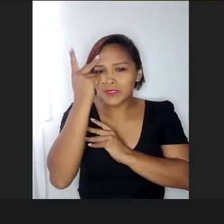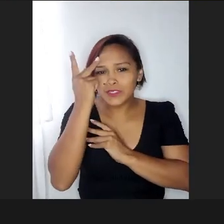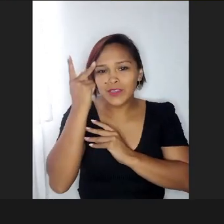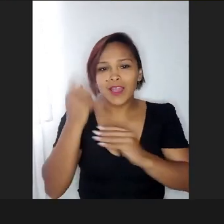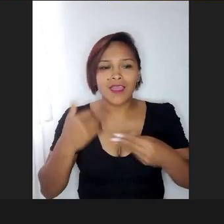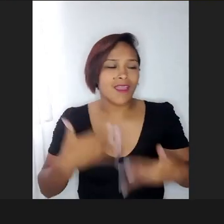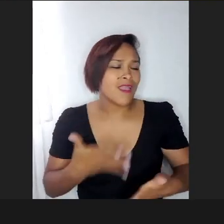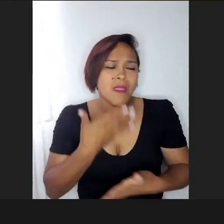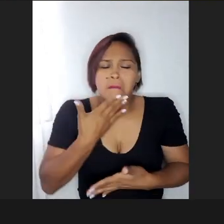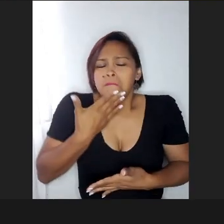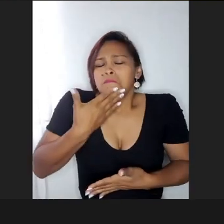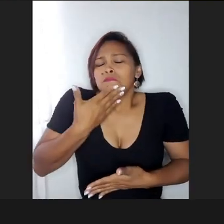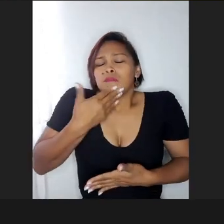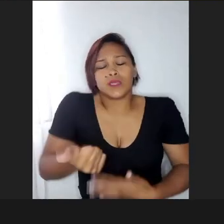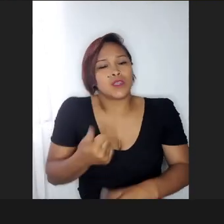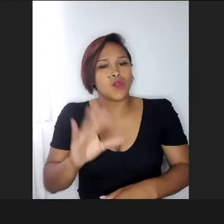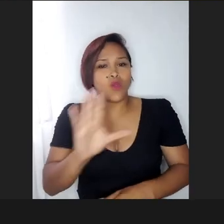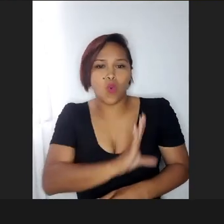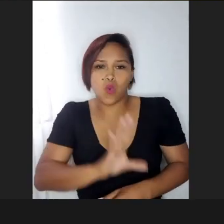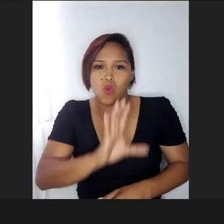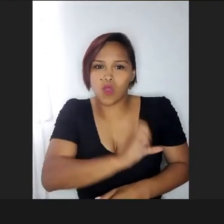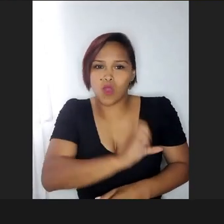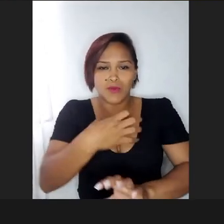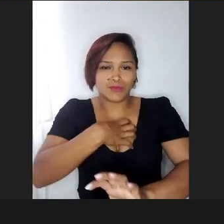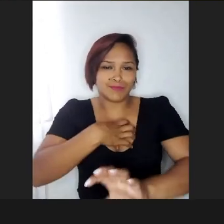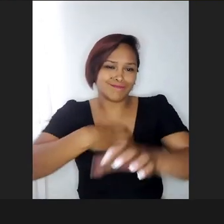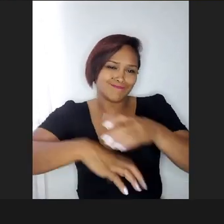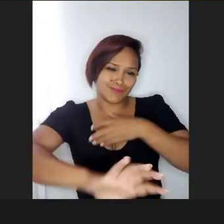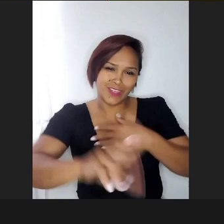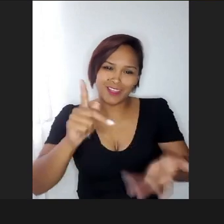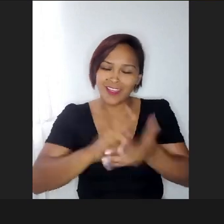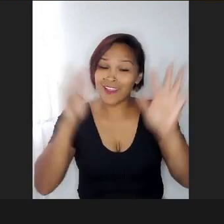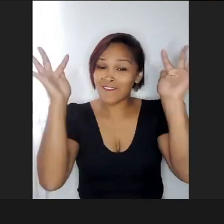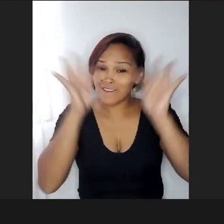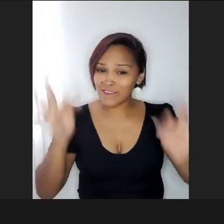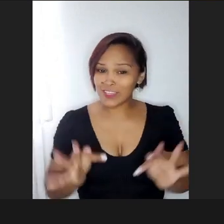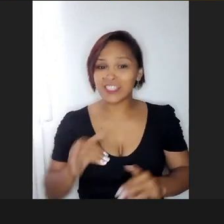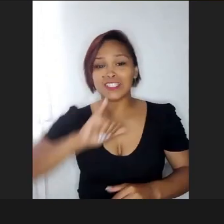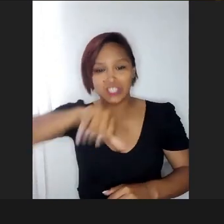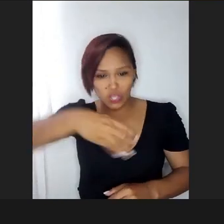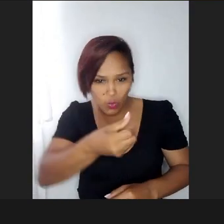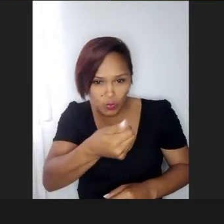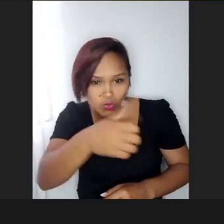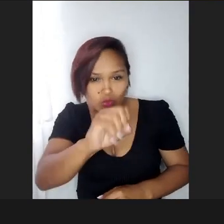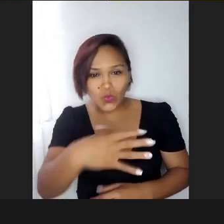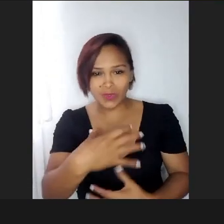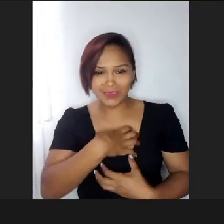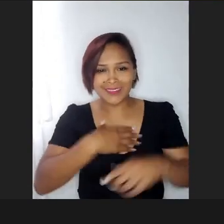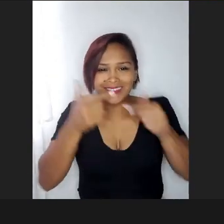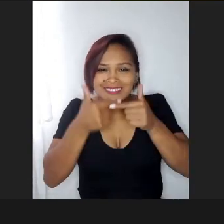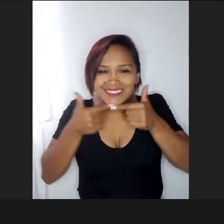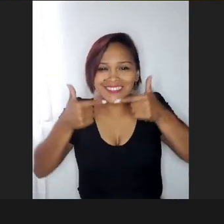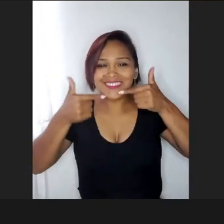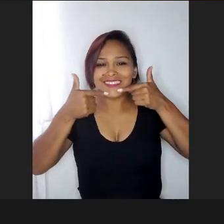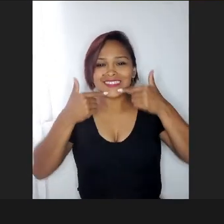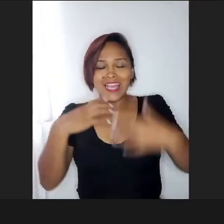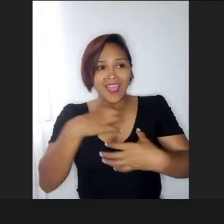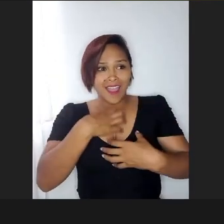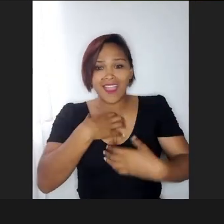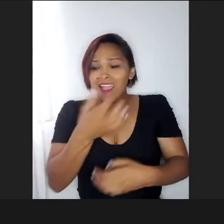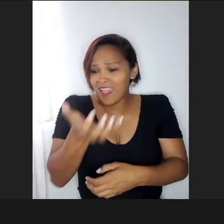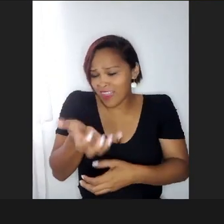a gente se sente tão amado, tão acolhido, tão feliz, e o João sente isso, ele sorri, ele fica, poxa, a pessoa está